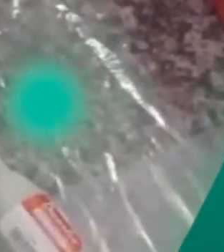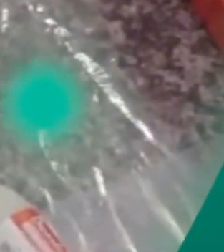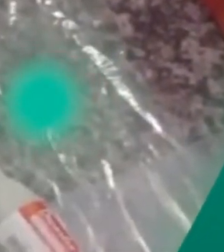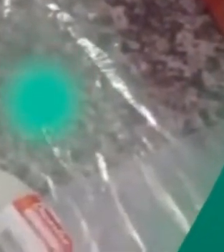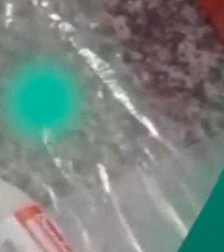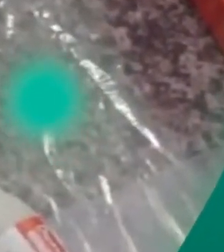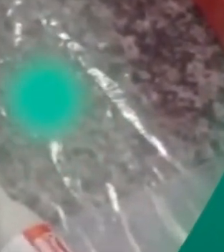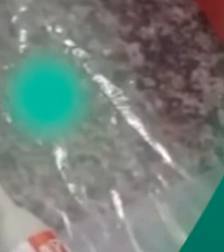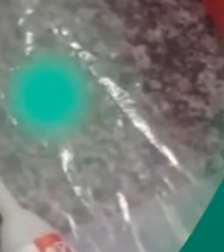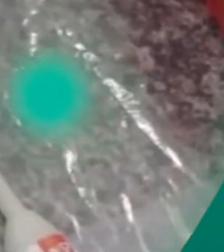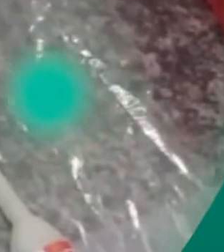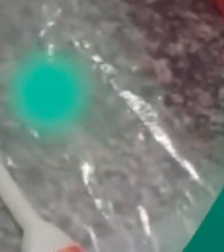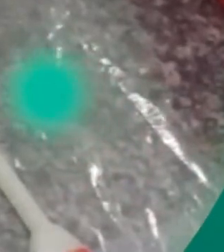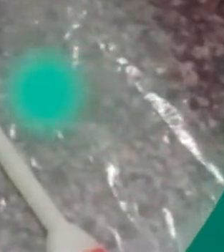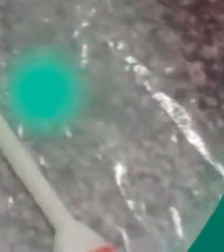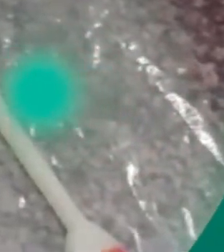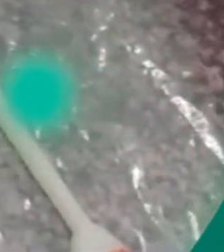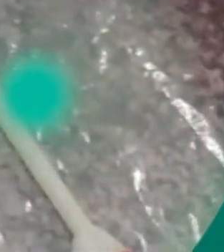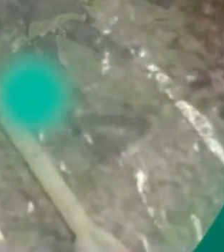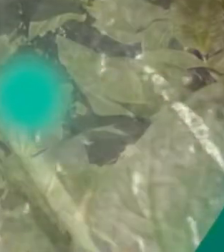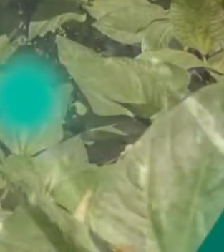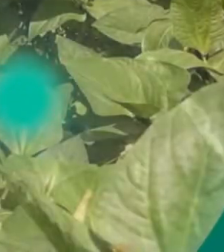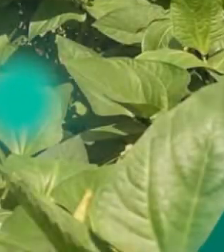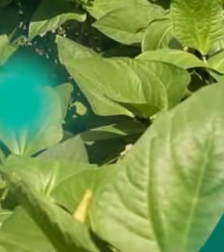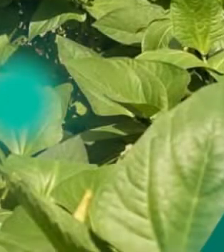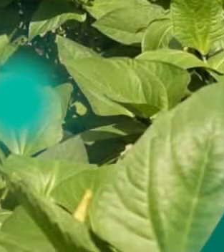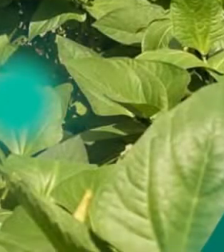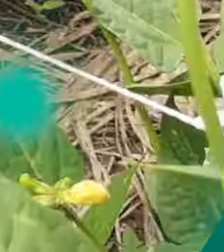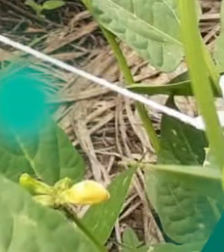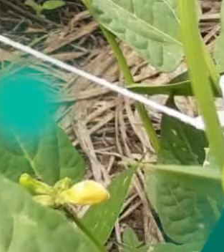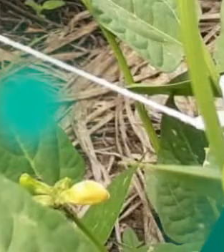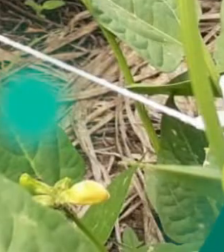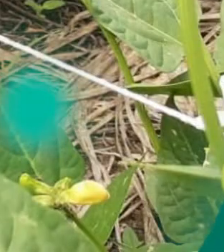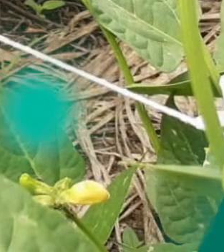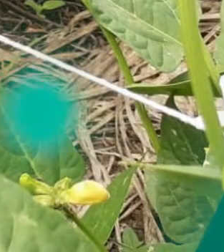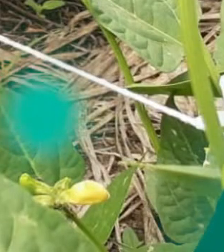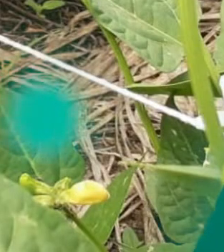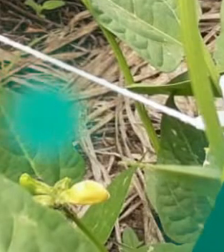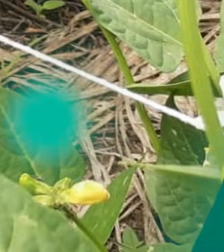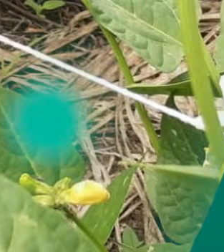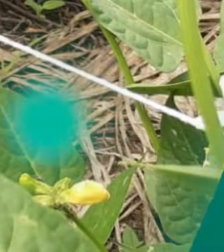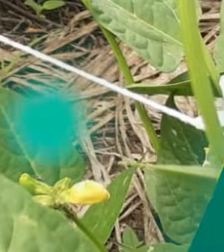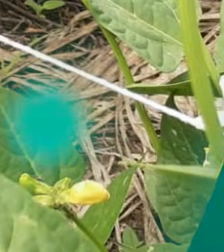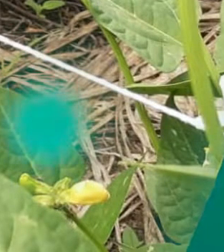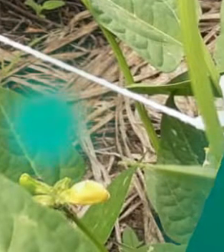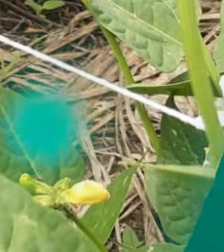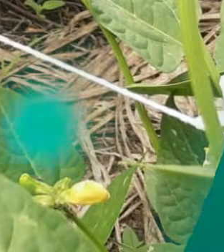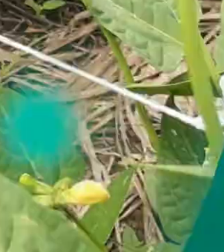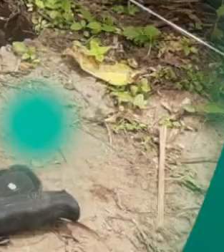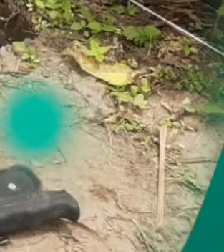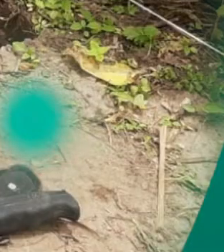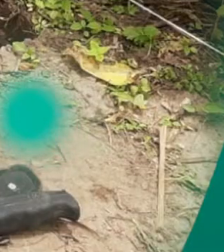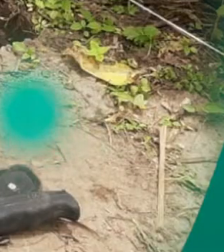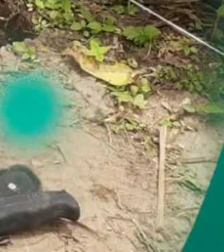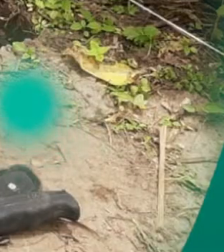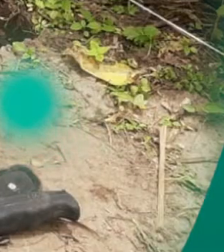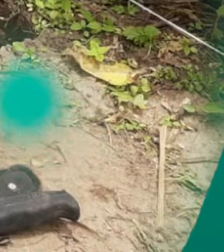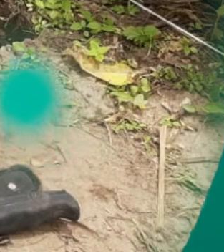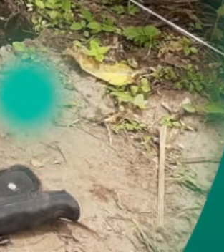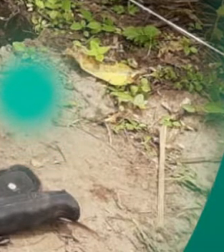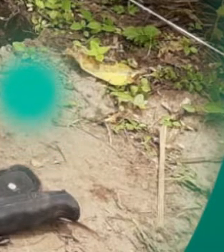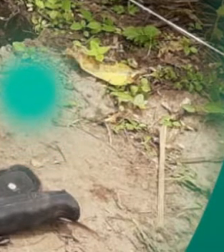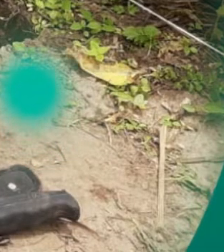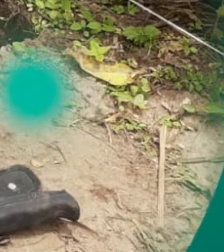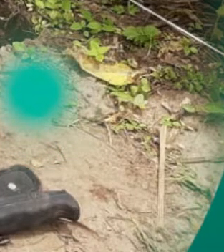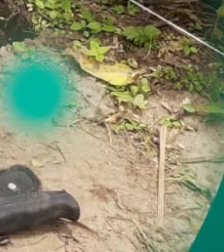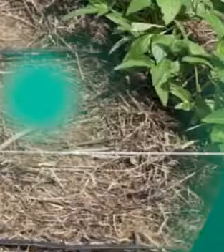o óleo usado nas frituras do dia a dia em sabão. E ainda, uma técnica que promete o melhoramento de sementes do feijão calpi